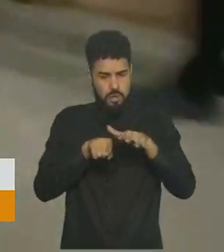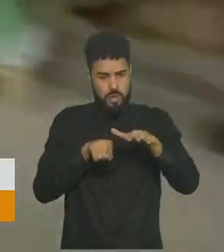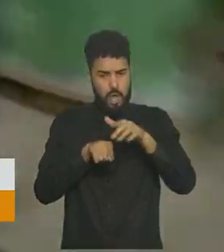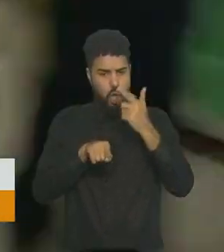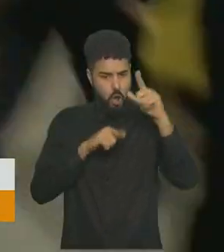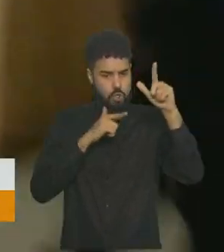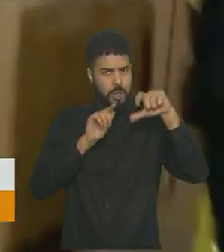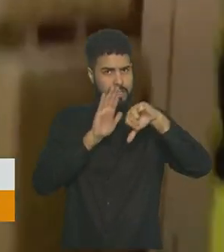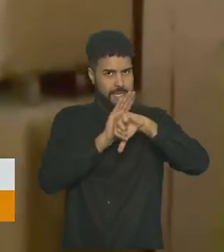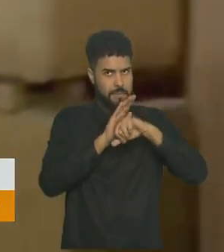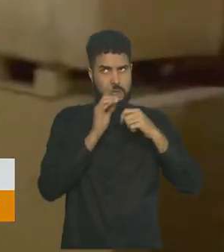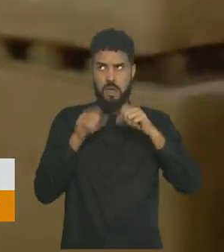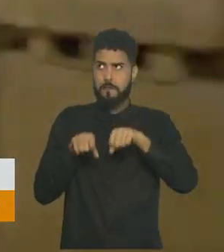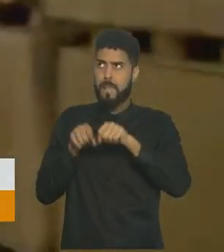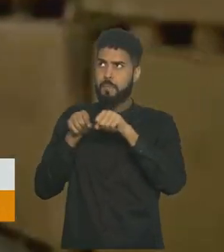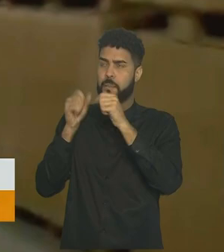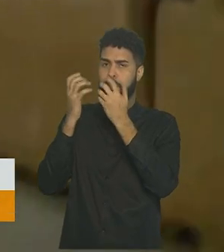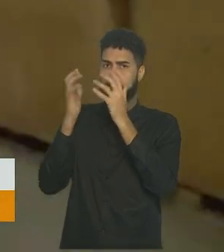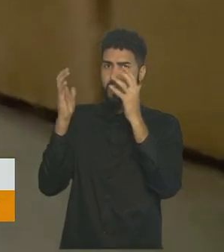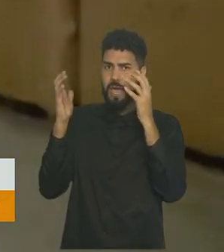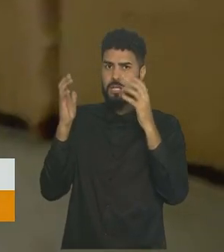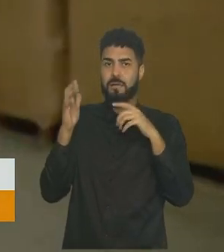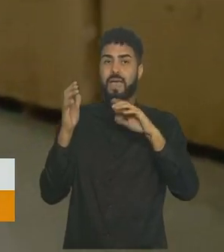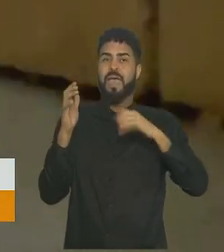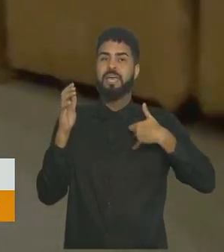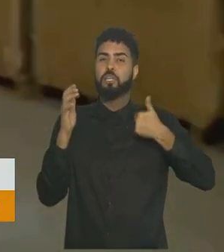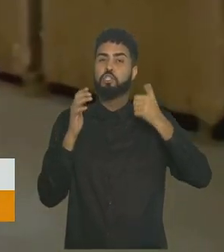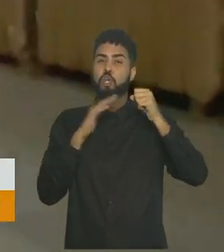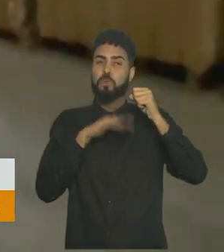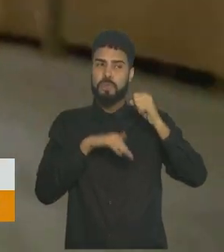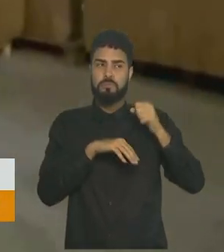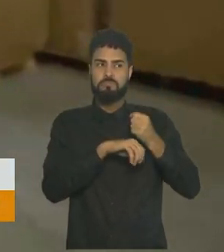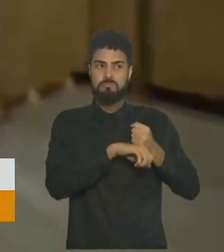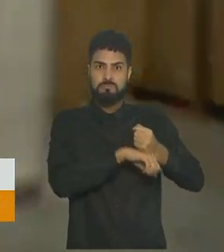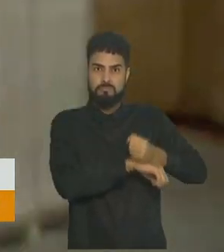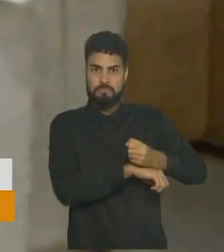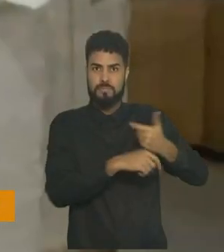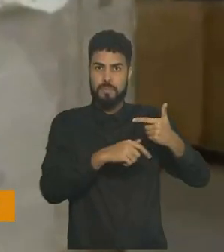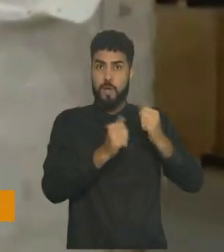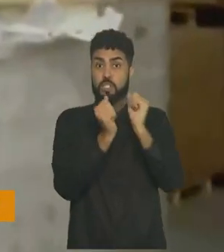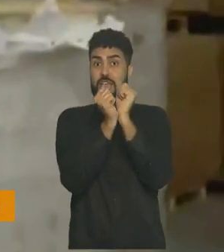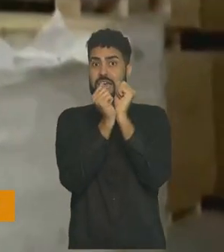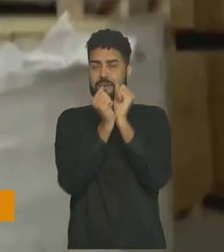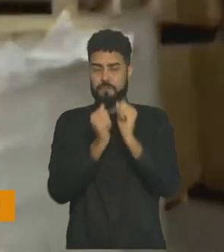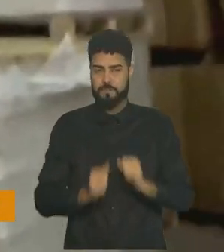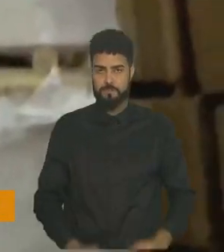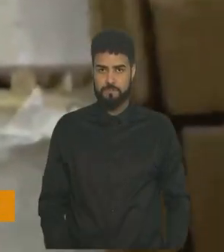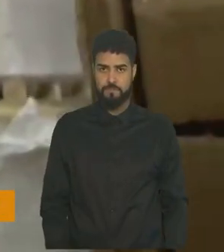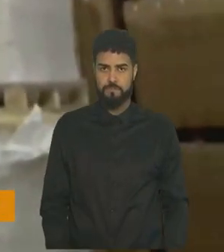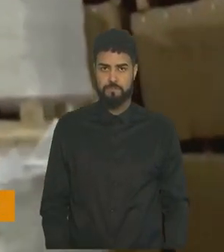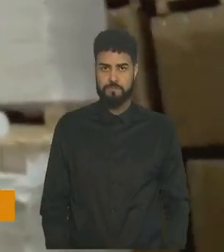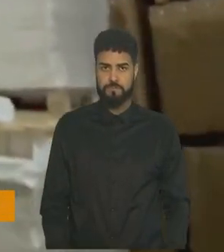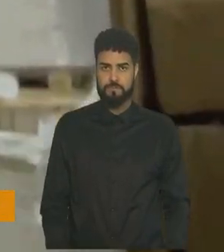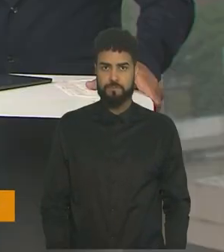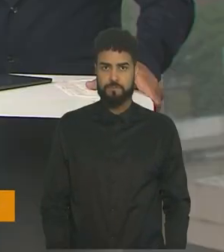crimes contra o meio ambiente, corrupção de menores e trabalho em condição análoga à de escravo.